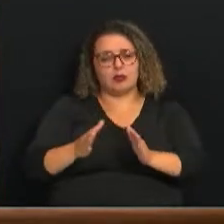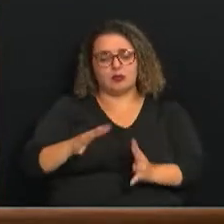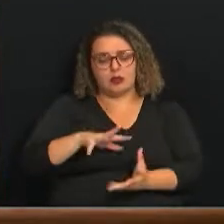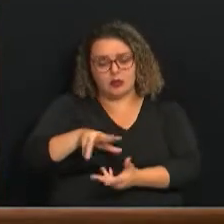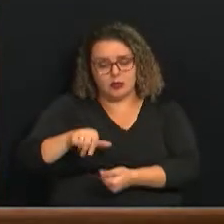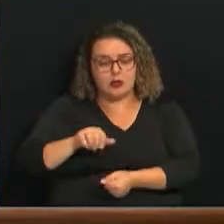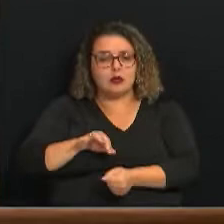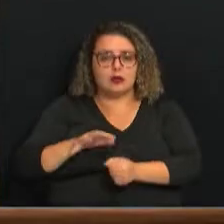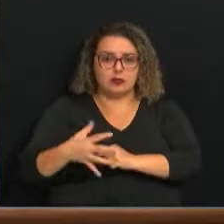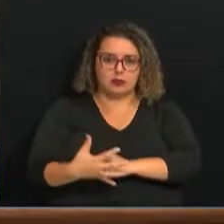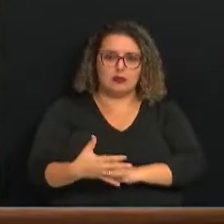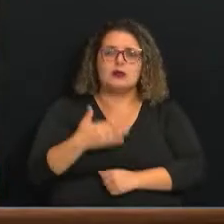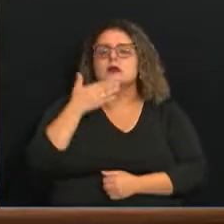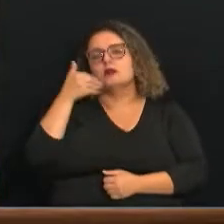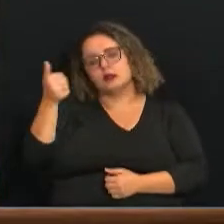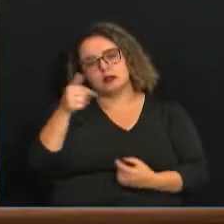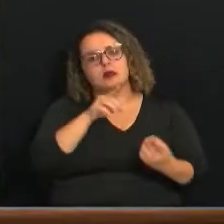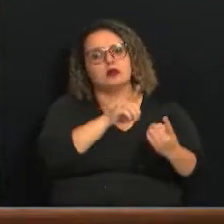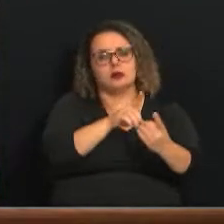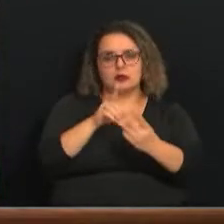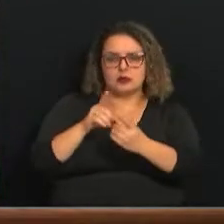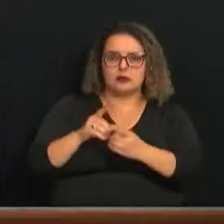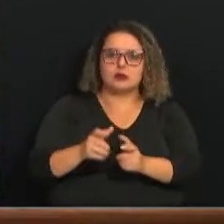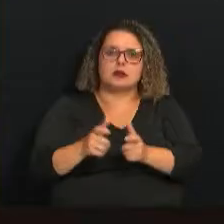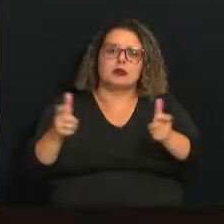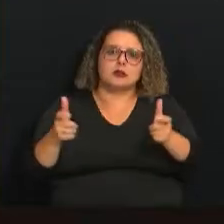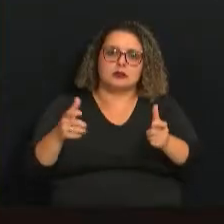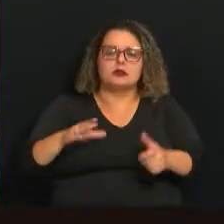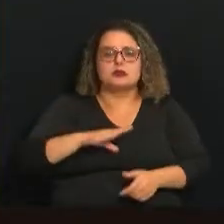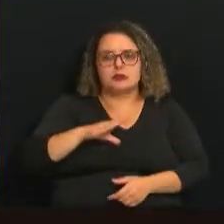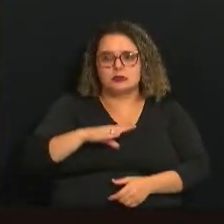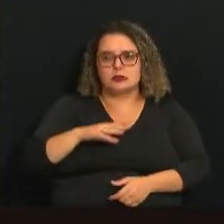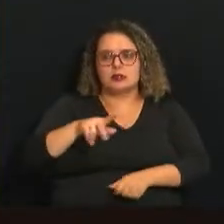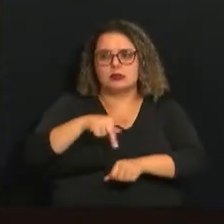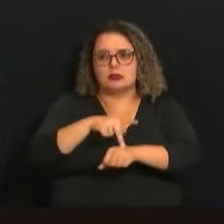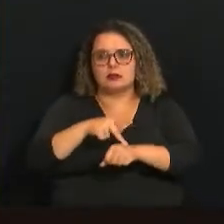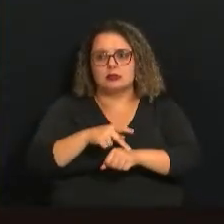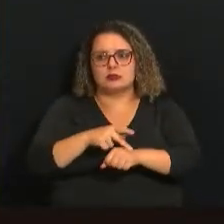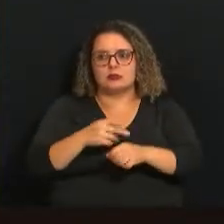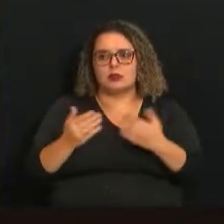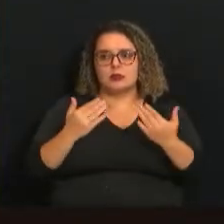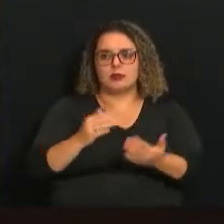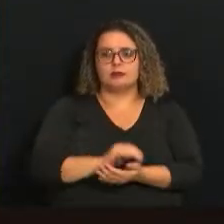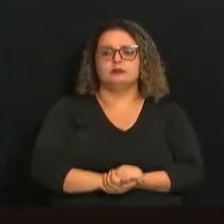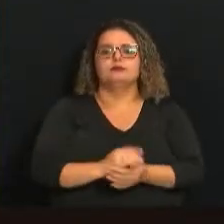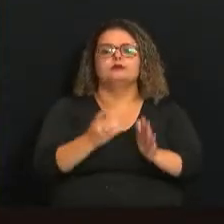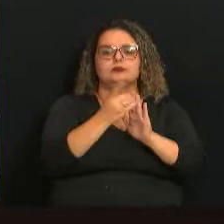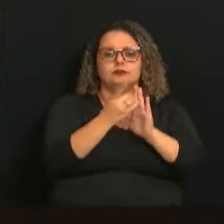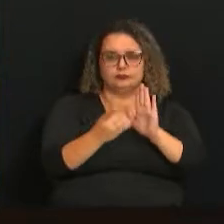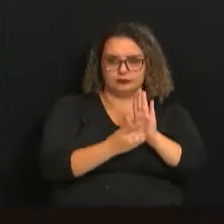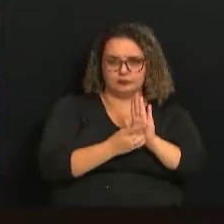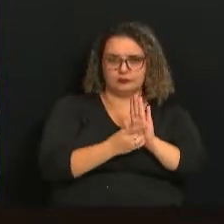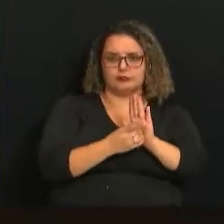atendimentos à pandemia das grandes cidades do país. Então, nós publicaremos o decreto no Diário Oficial,